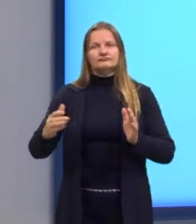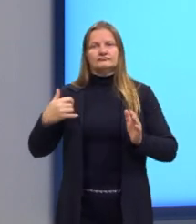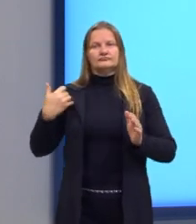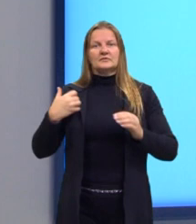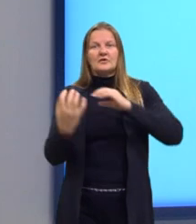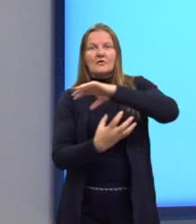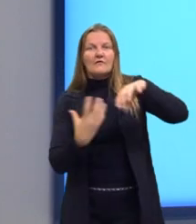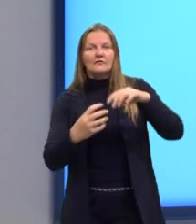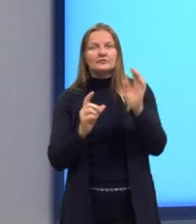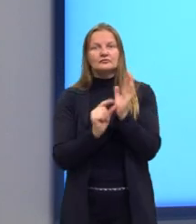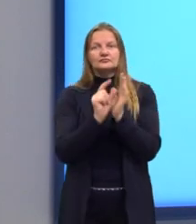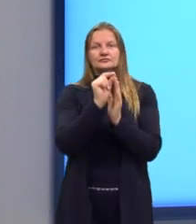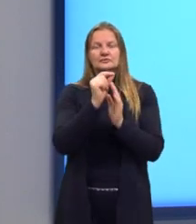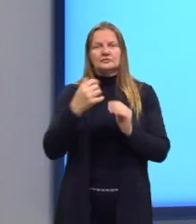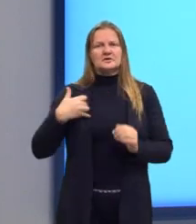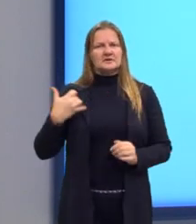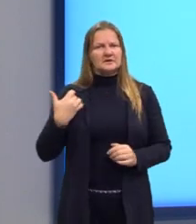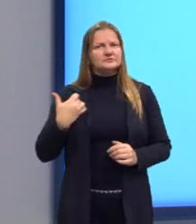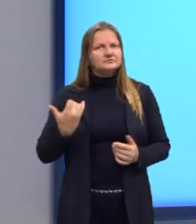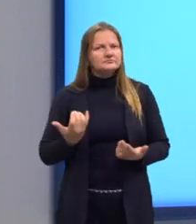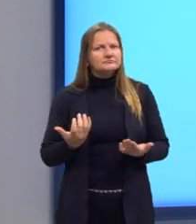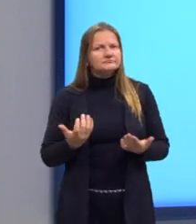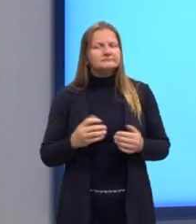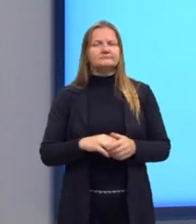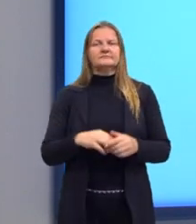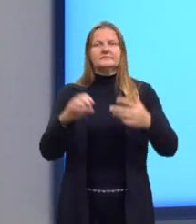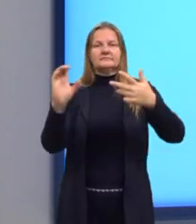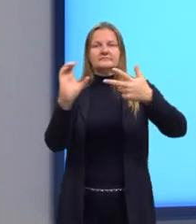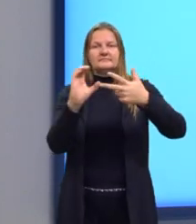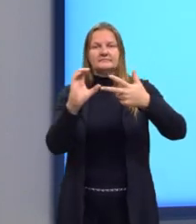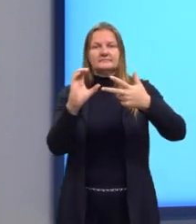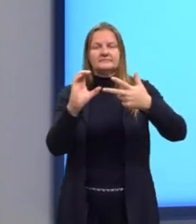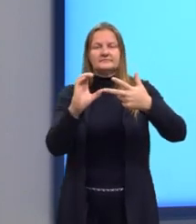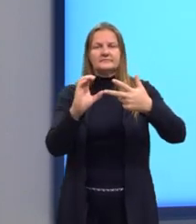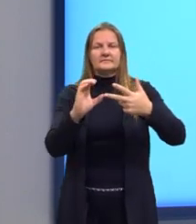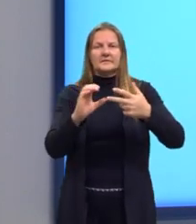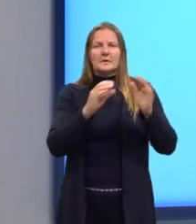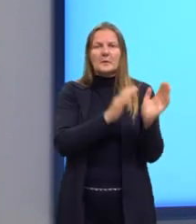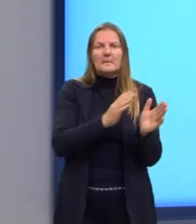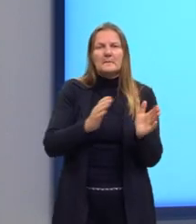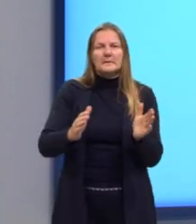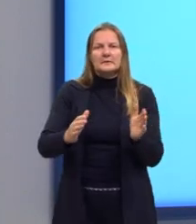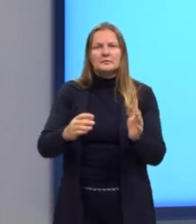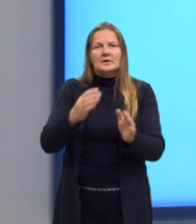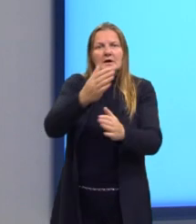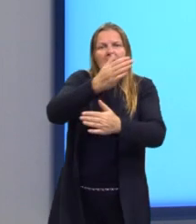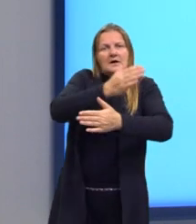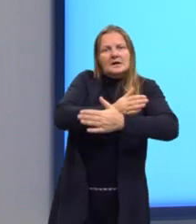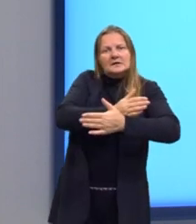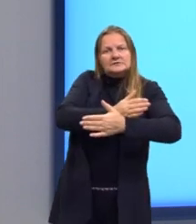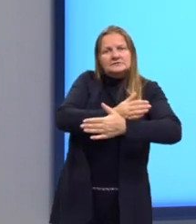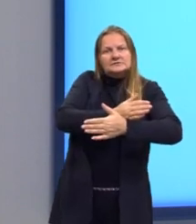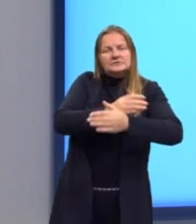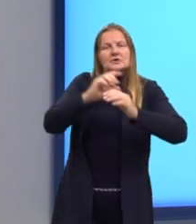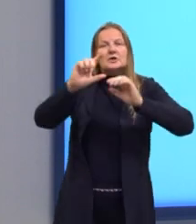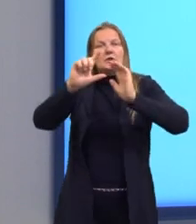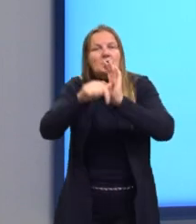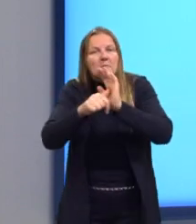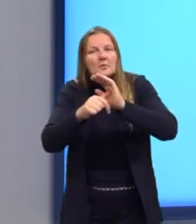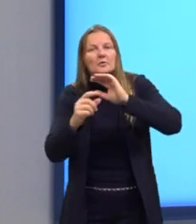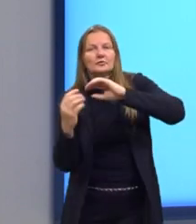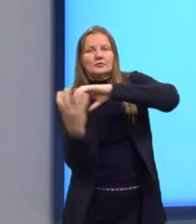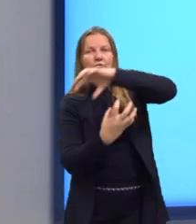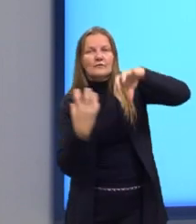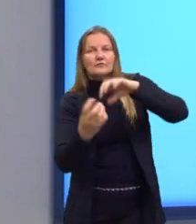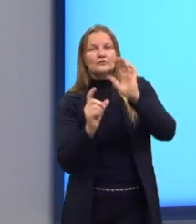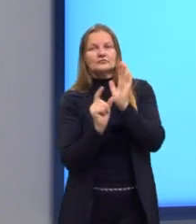digital. Está falando sobre a idade? Letra C. Os períodos pré e pós revolução digital.